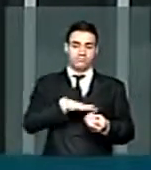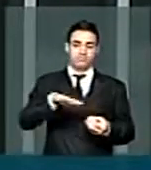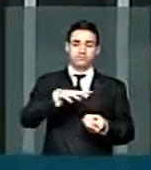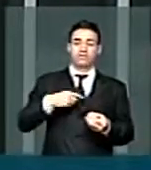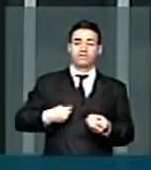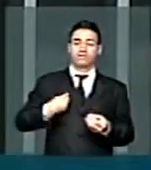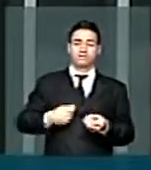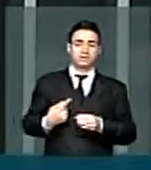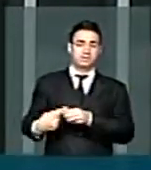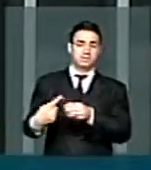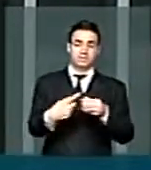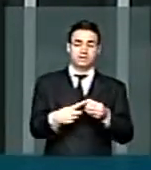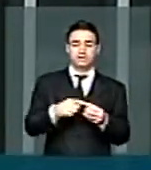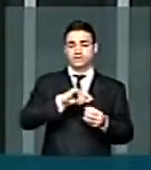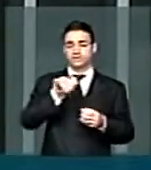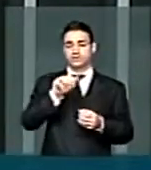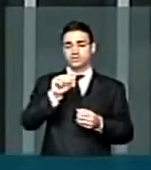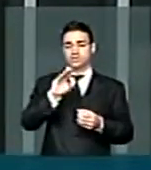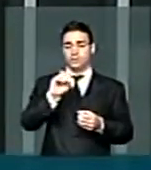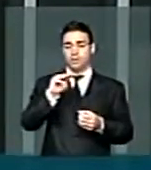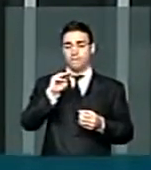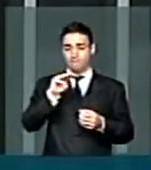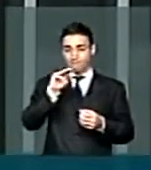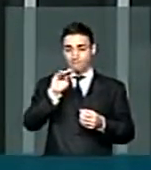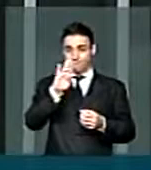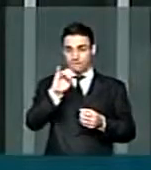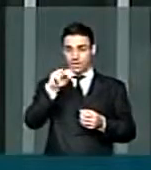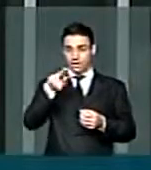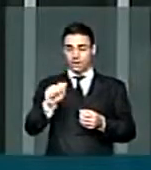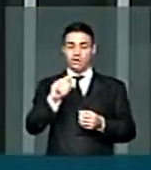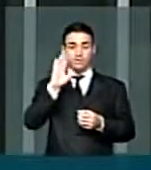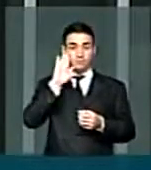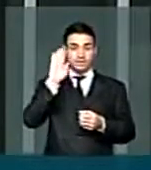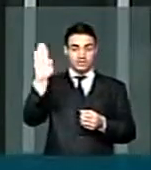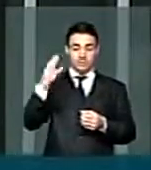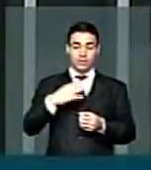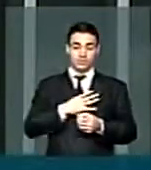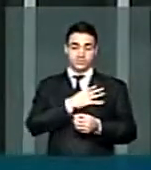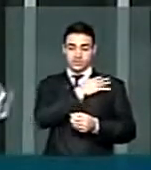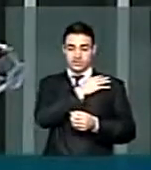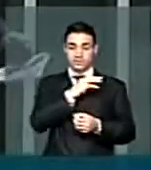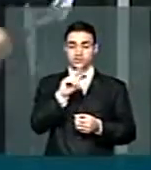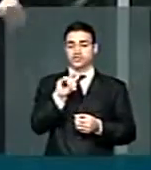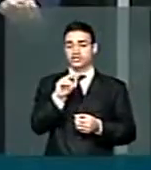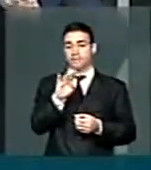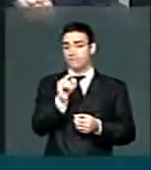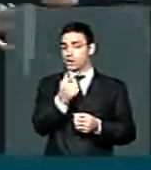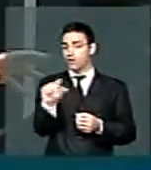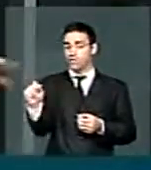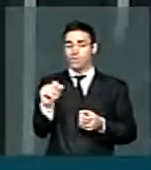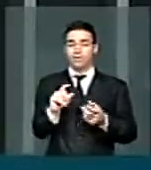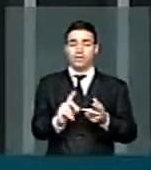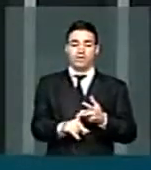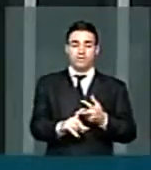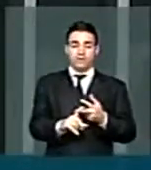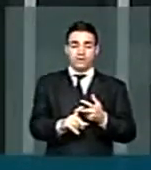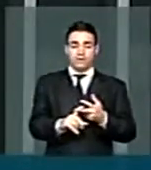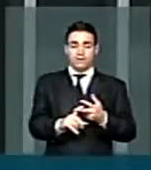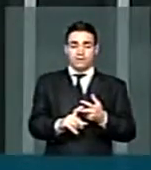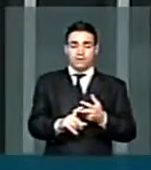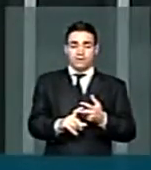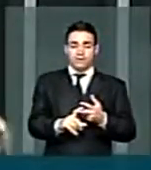diversos povoados em Jacobina, principalmente no Sargento, no Gibão, no carro